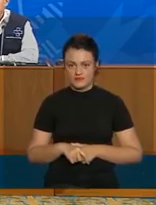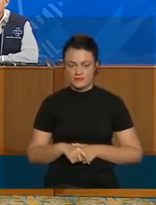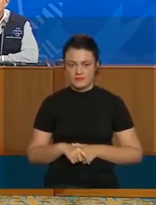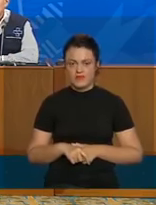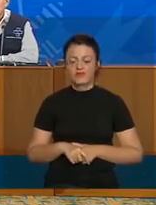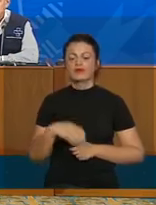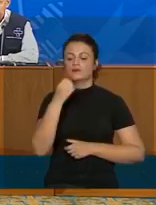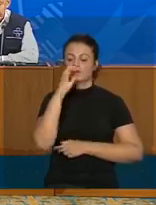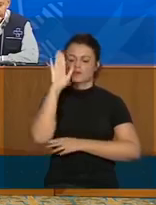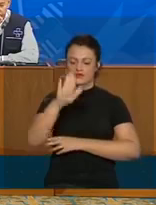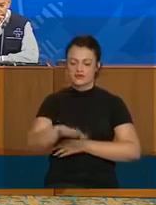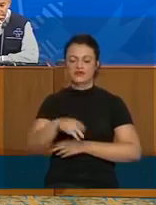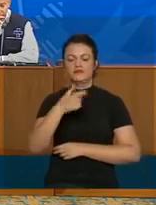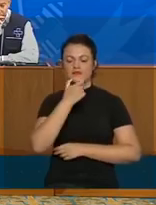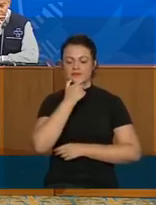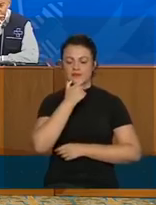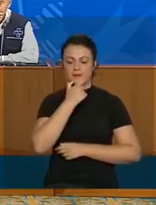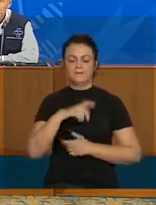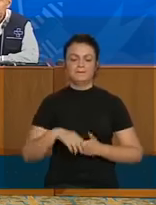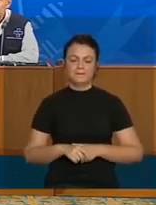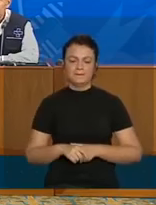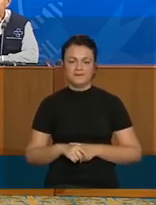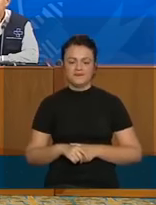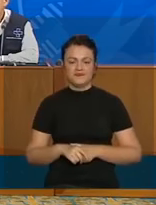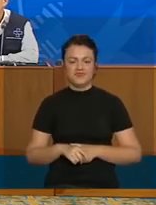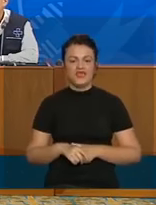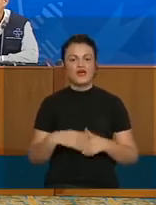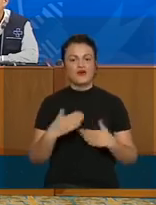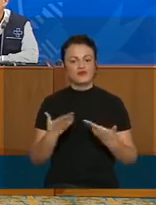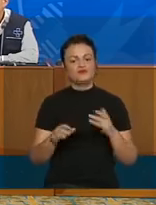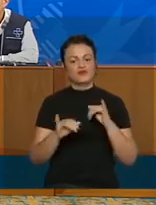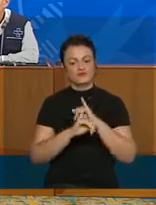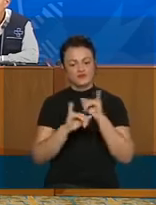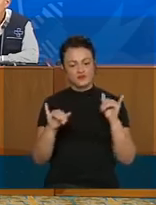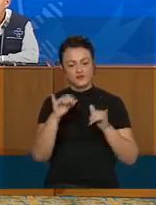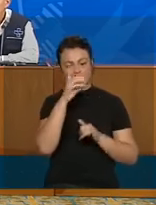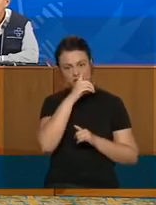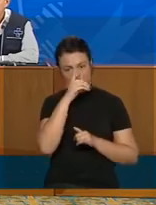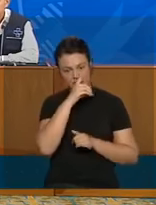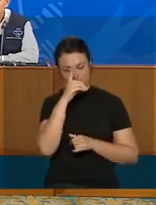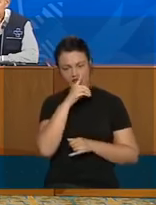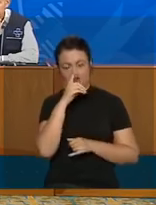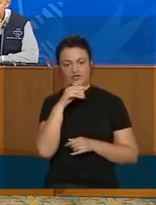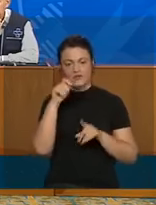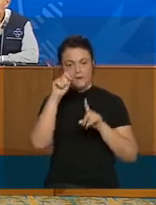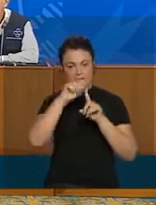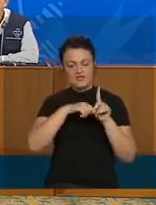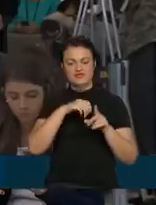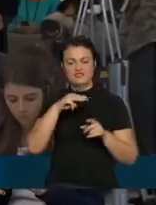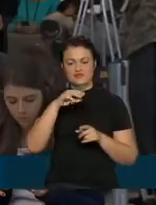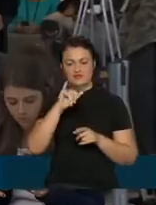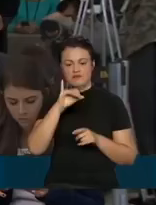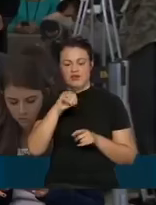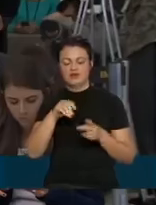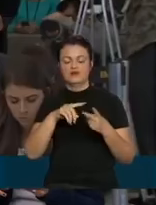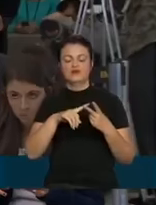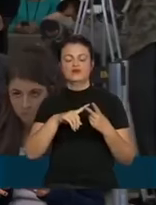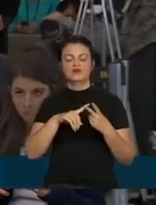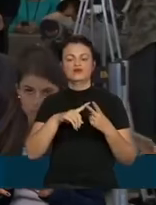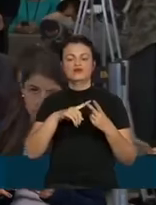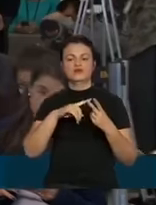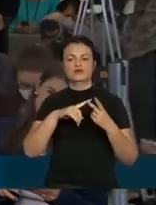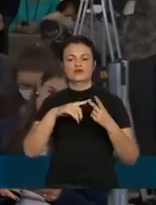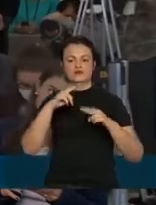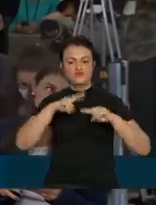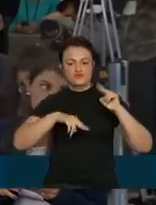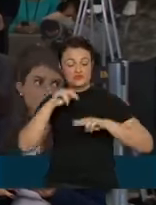Boa tarde, ministro Mandetta. O senhor declarou no domingo que os meses de maio e junho serão duros, como